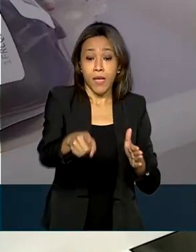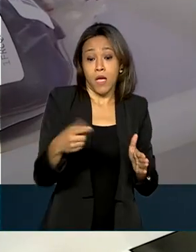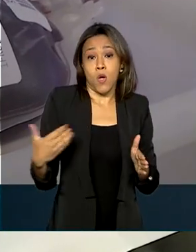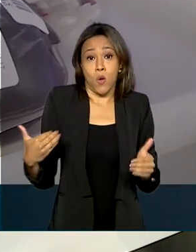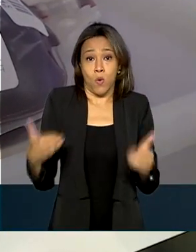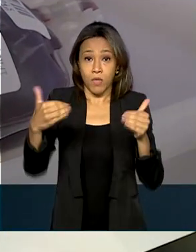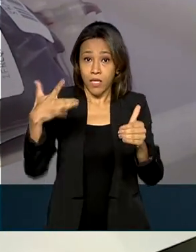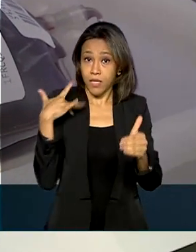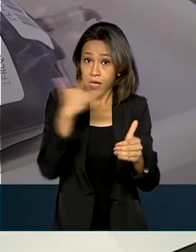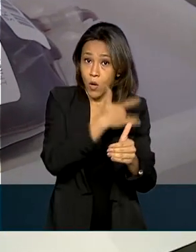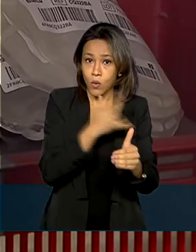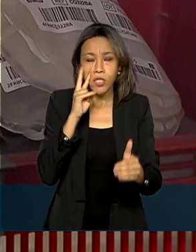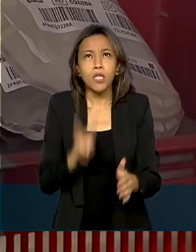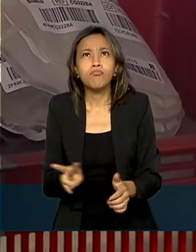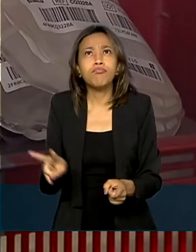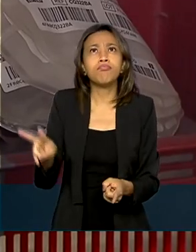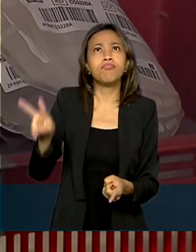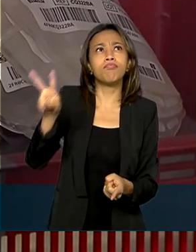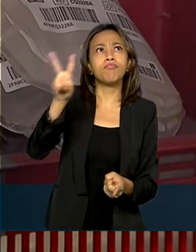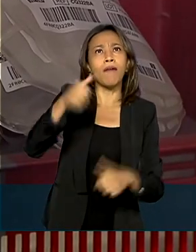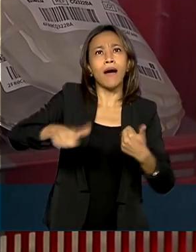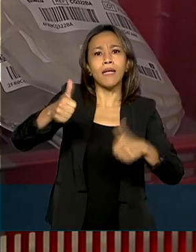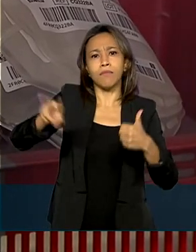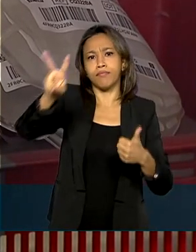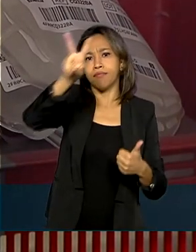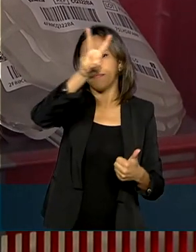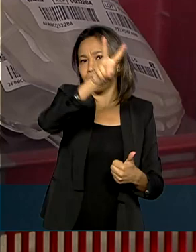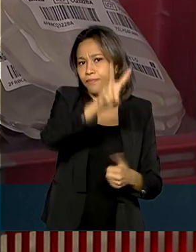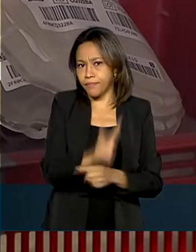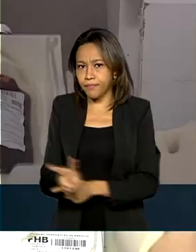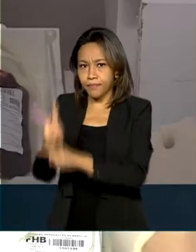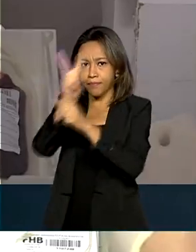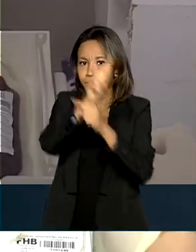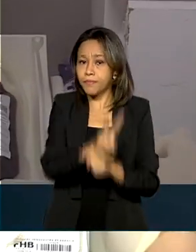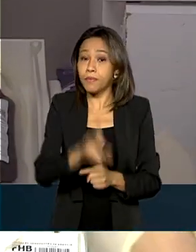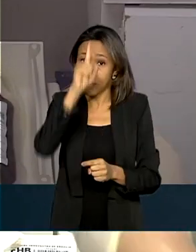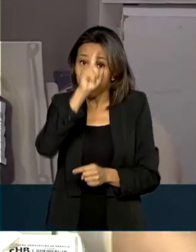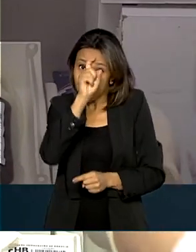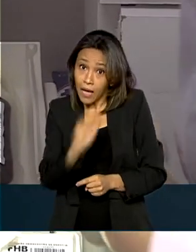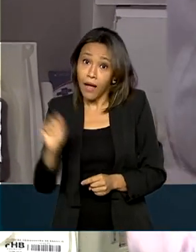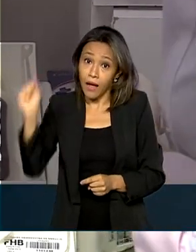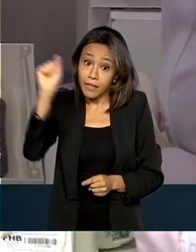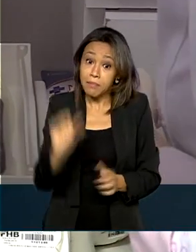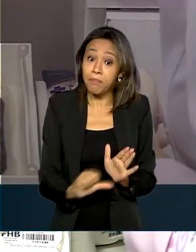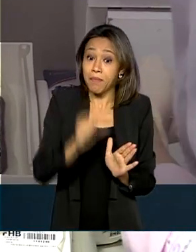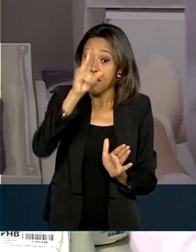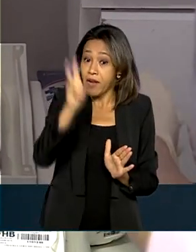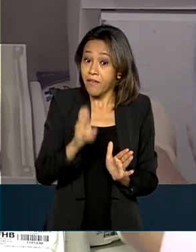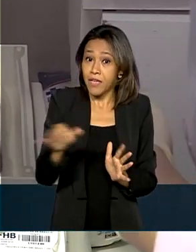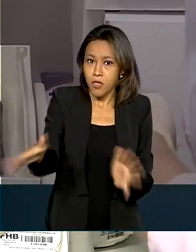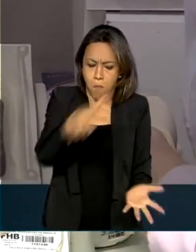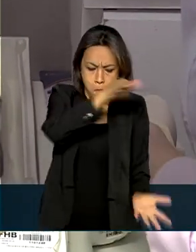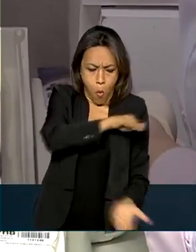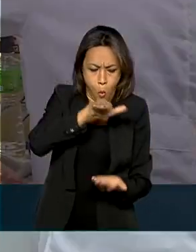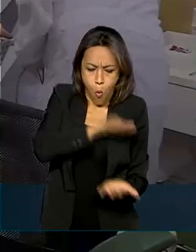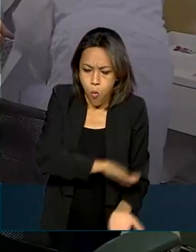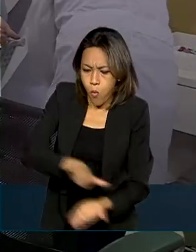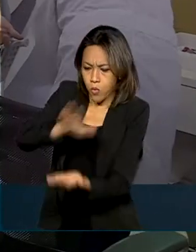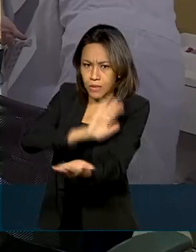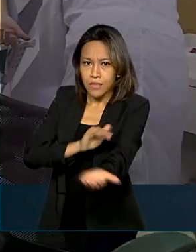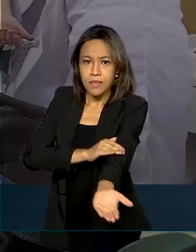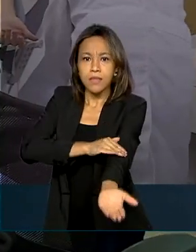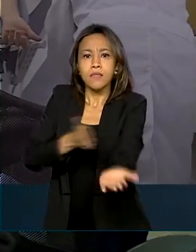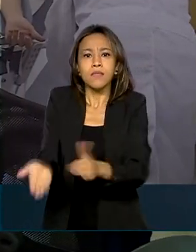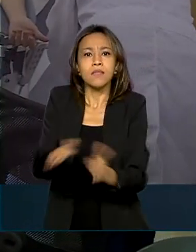estoques dos bancos de sangue desde o início do ano. Pela primeira vez, fez o transporte de bolsas de sangue pelo país,